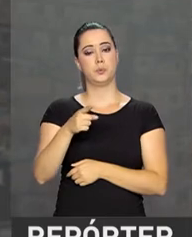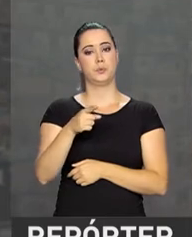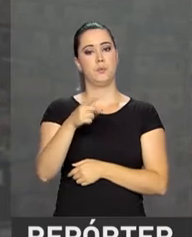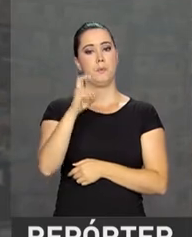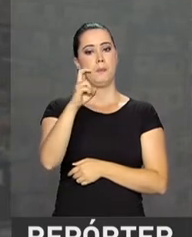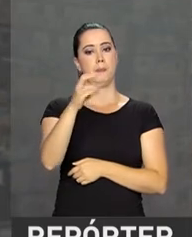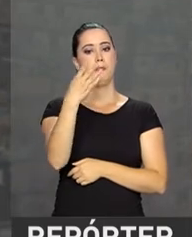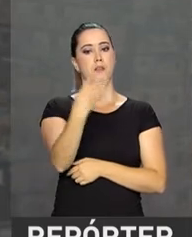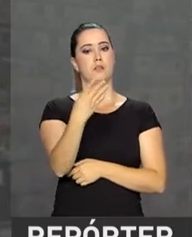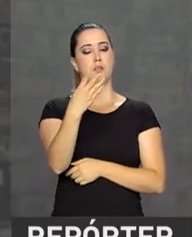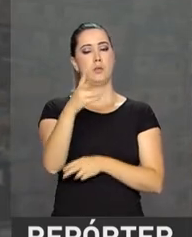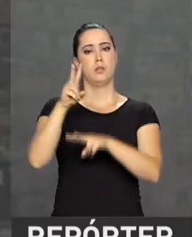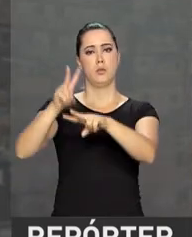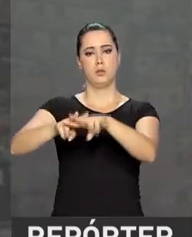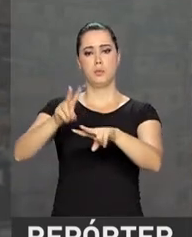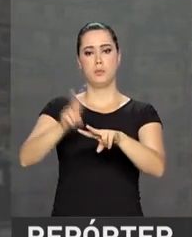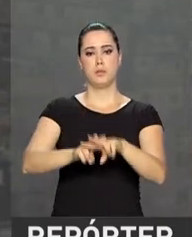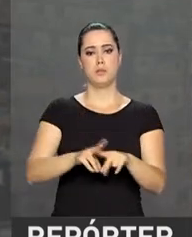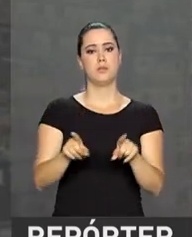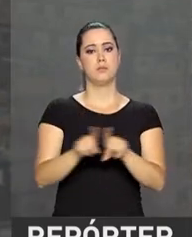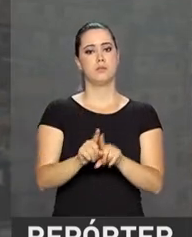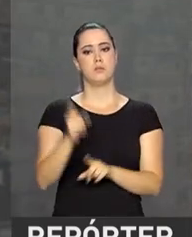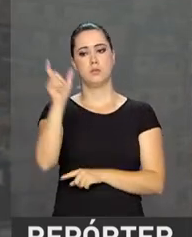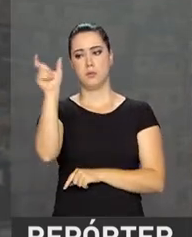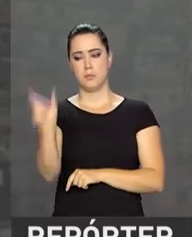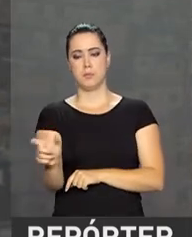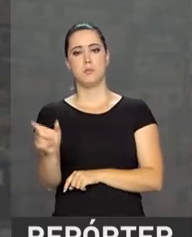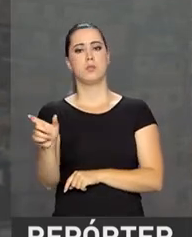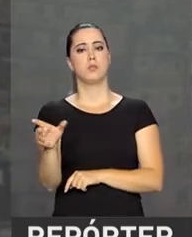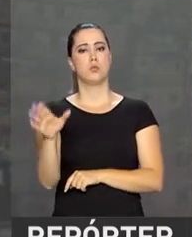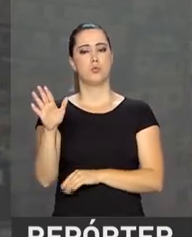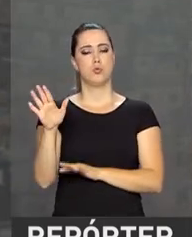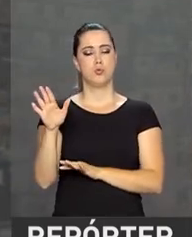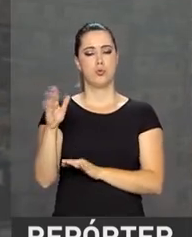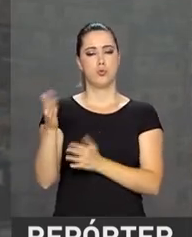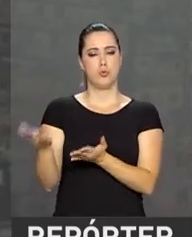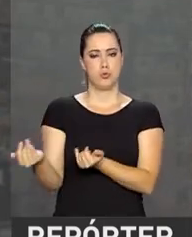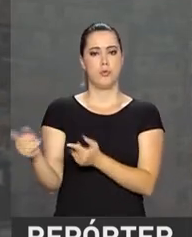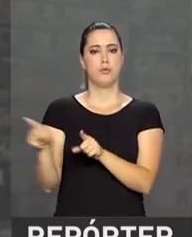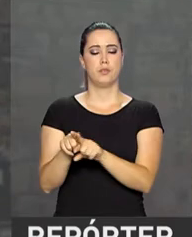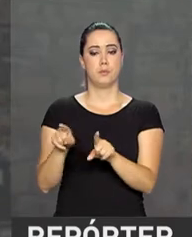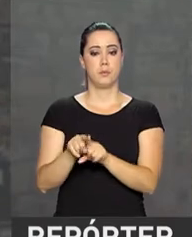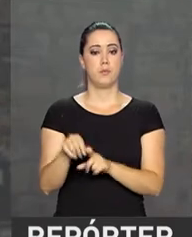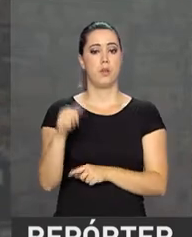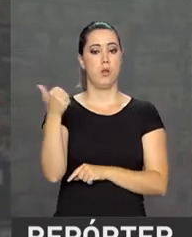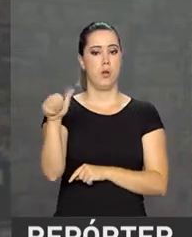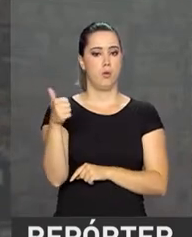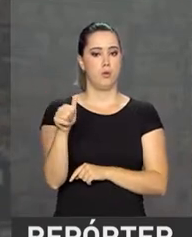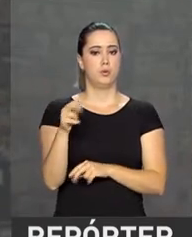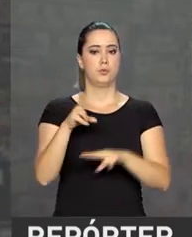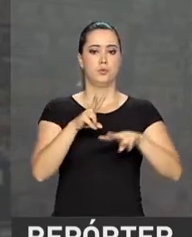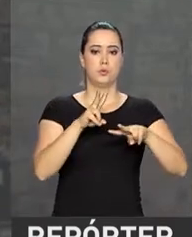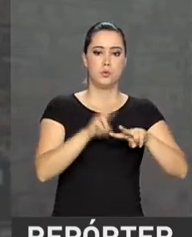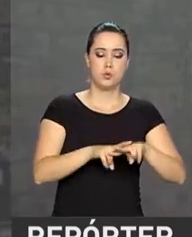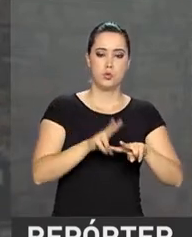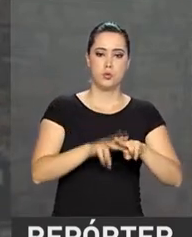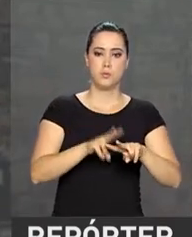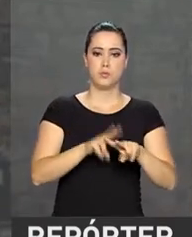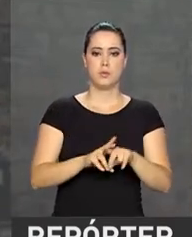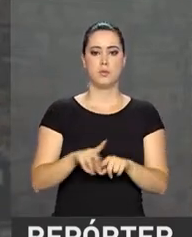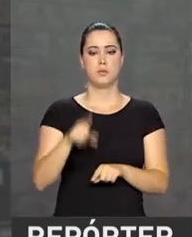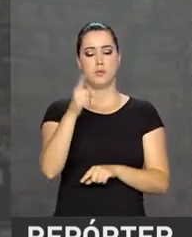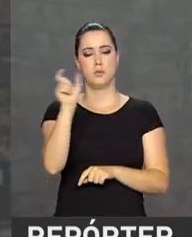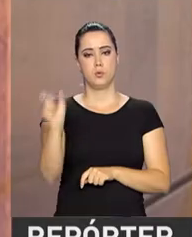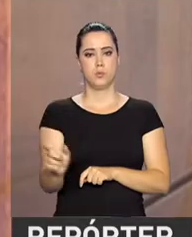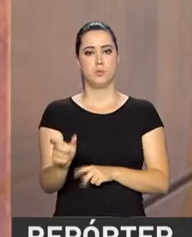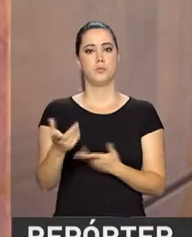e um mandado de busca e apreensão de um adolescente infrator. Mandados cumpridos foram 11 de prisão e um de busca e apreensão para um